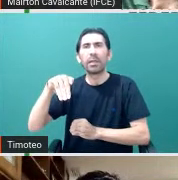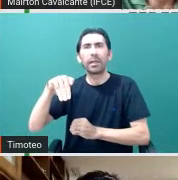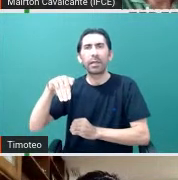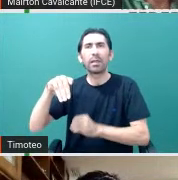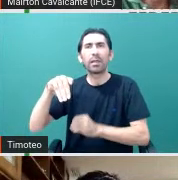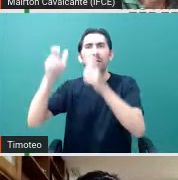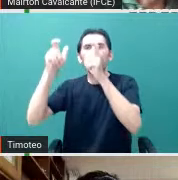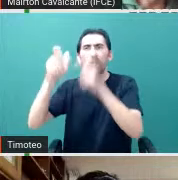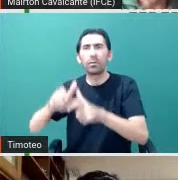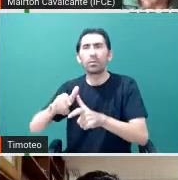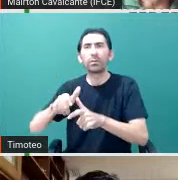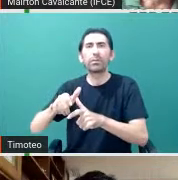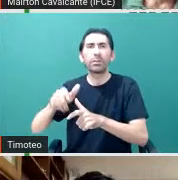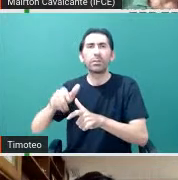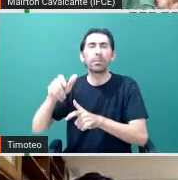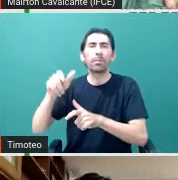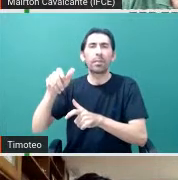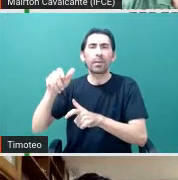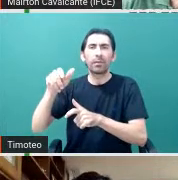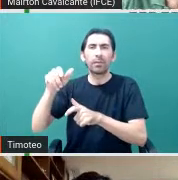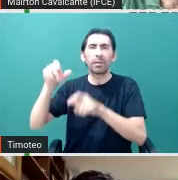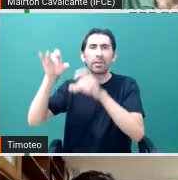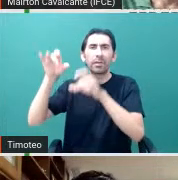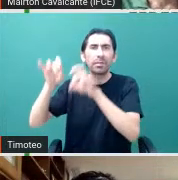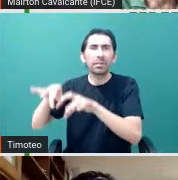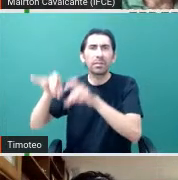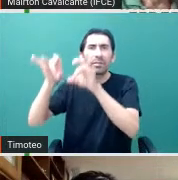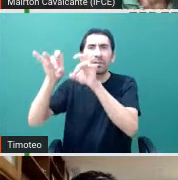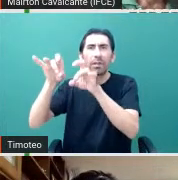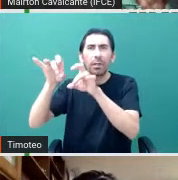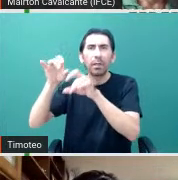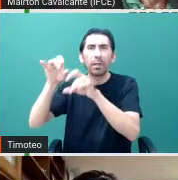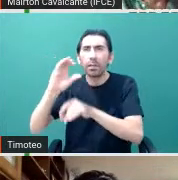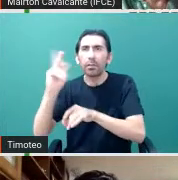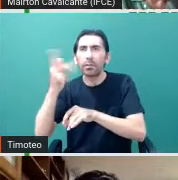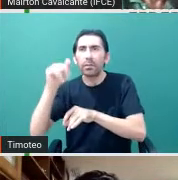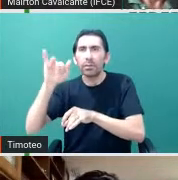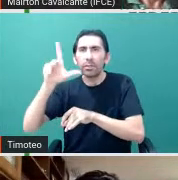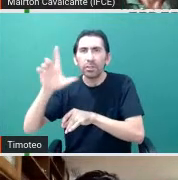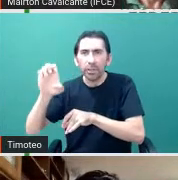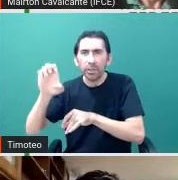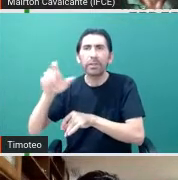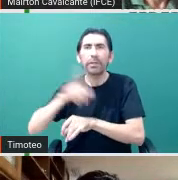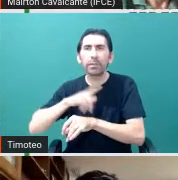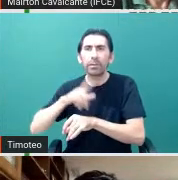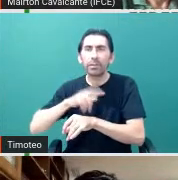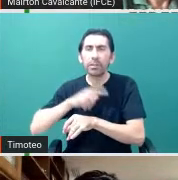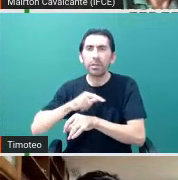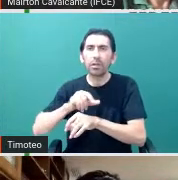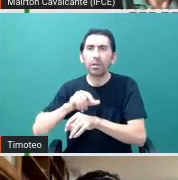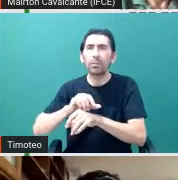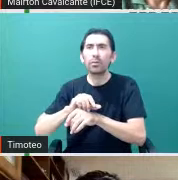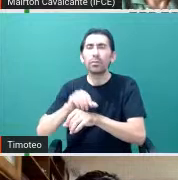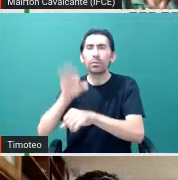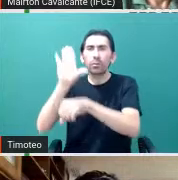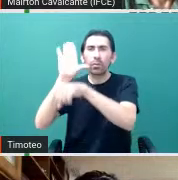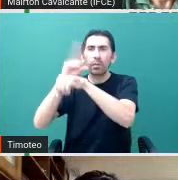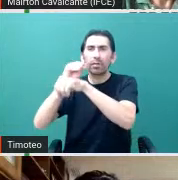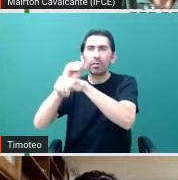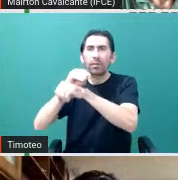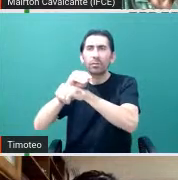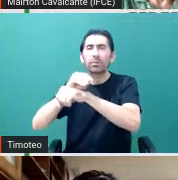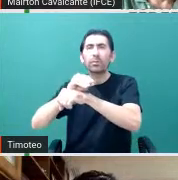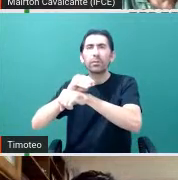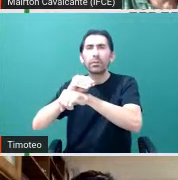Então, tem aqui uma foto do Serro Pachon, que é a montanha